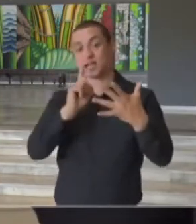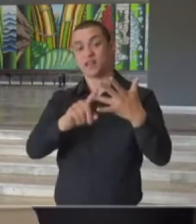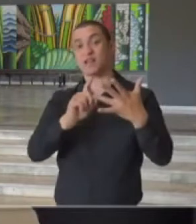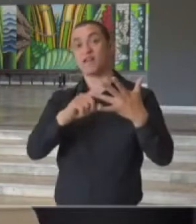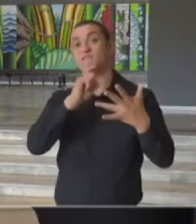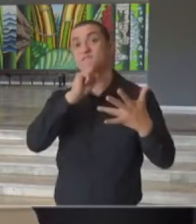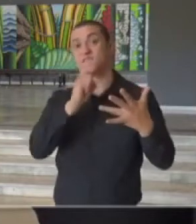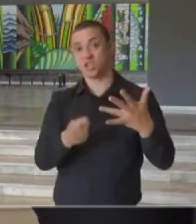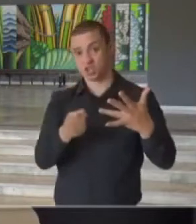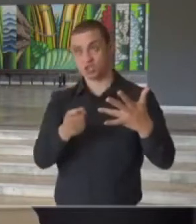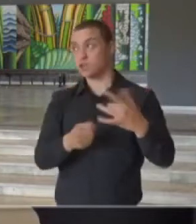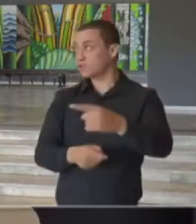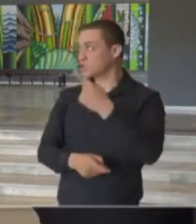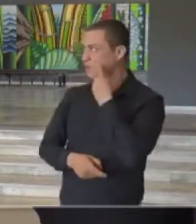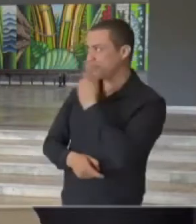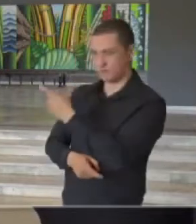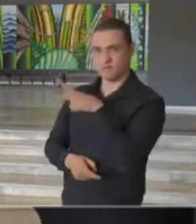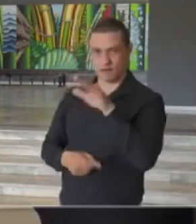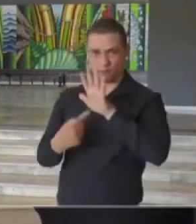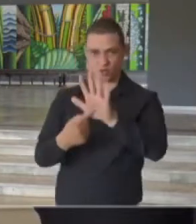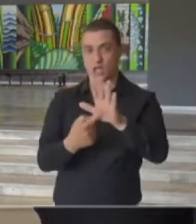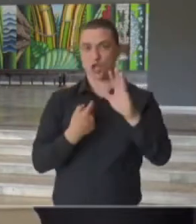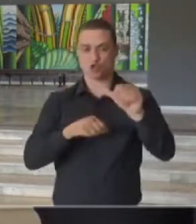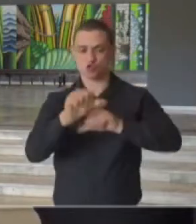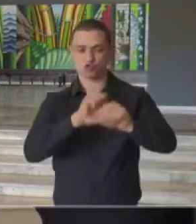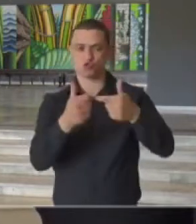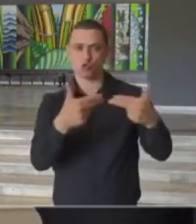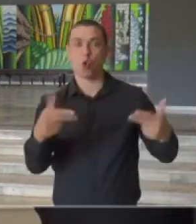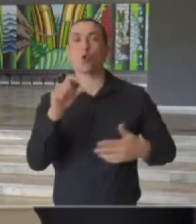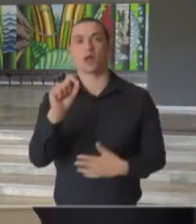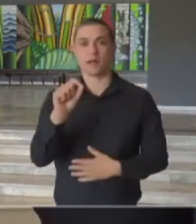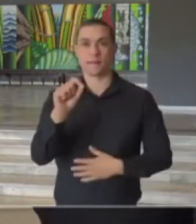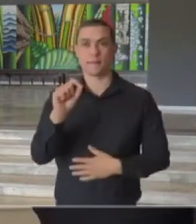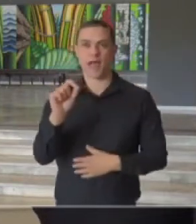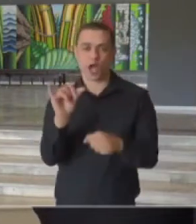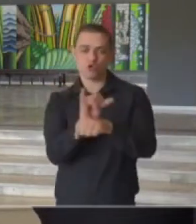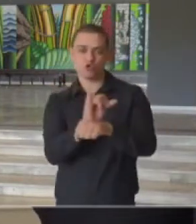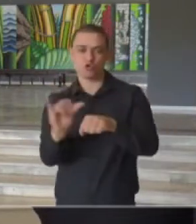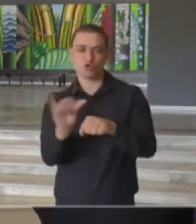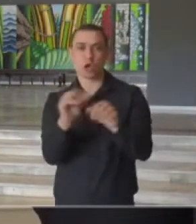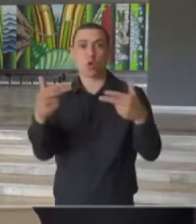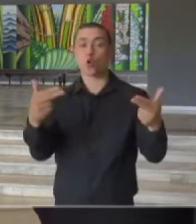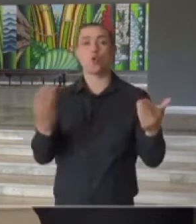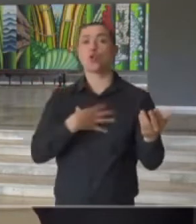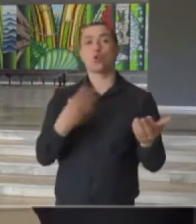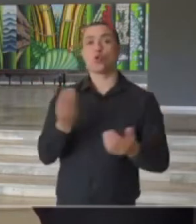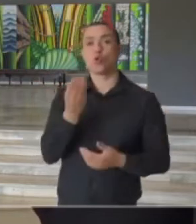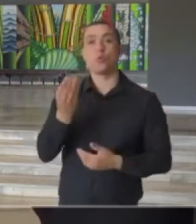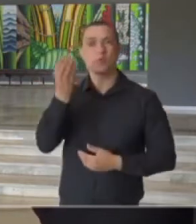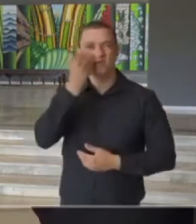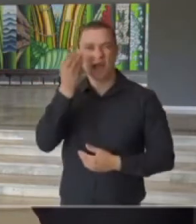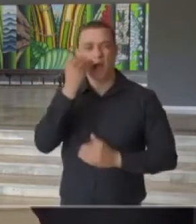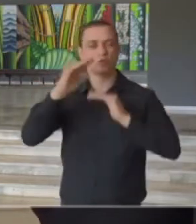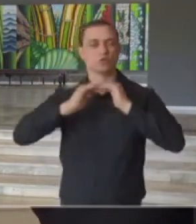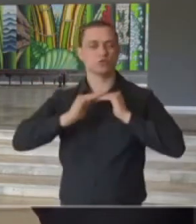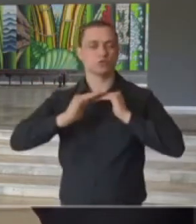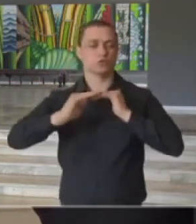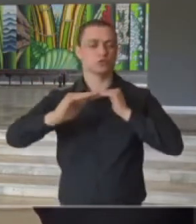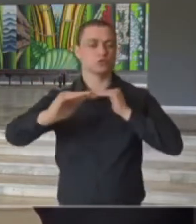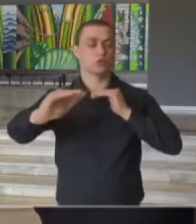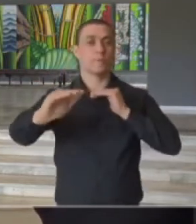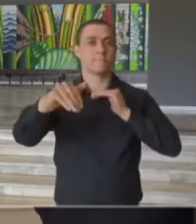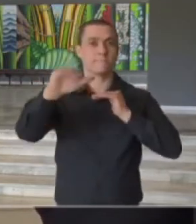Vocês vão poder ver que o que nós fizemos foi ajustar de forma a dar mais estabilidade,